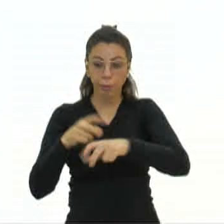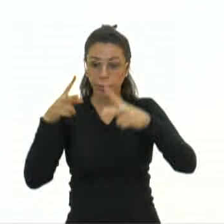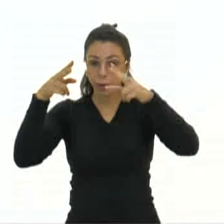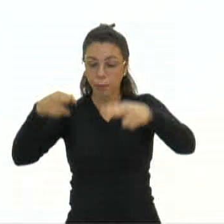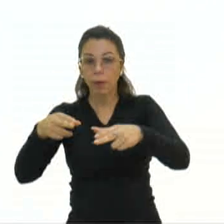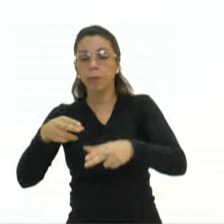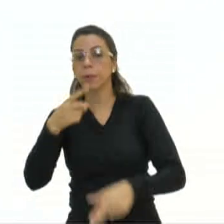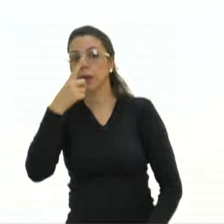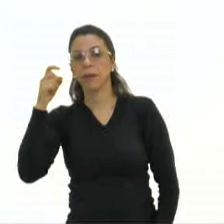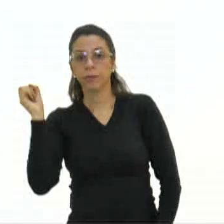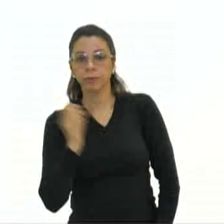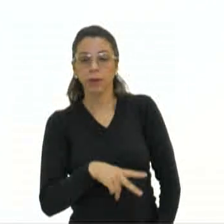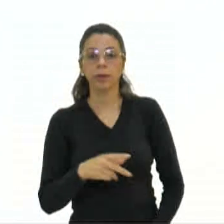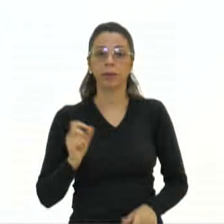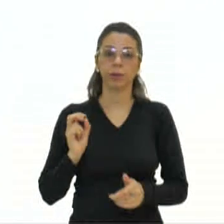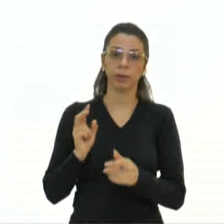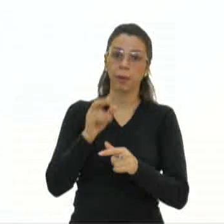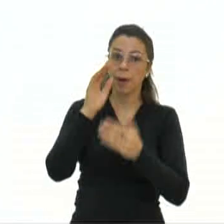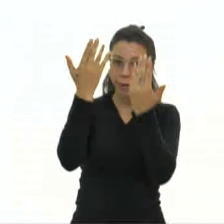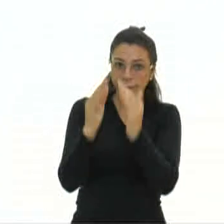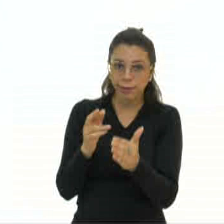responde no seu caderno e a gente já volta.